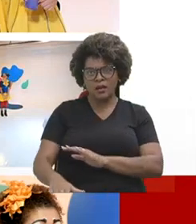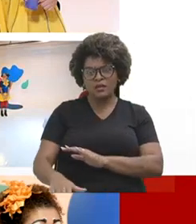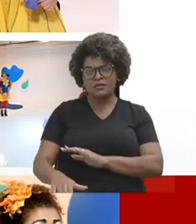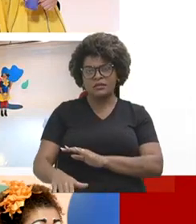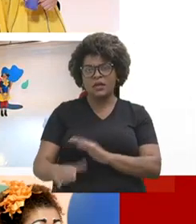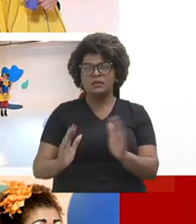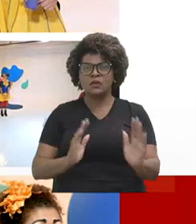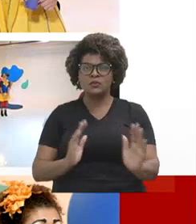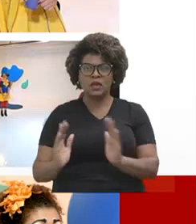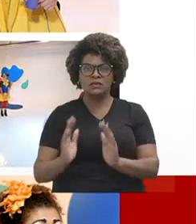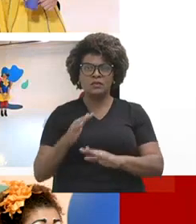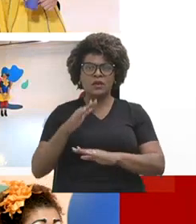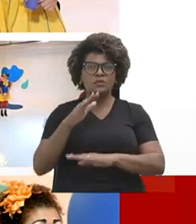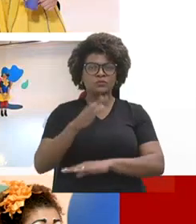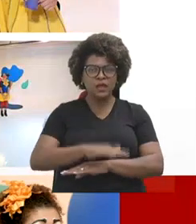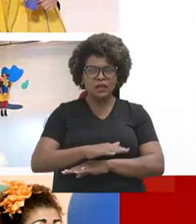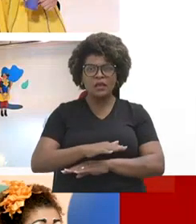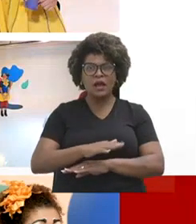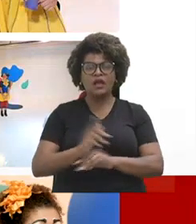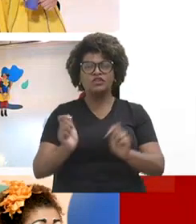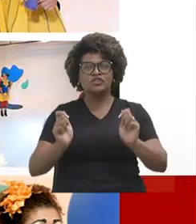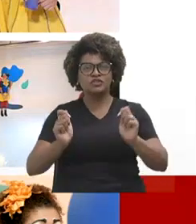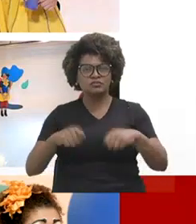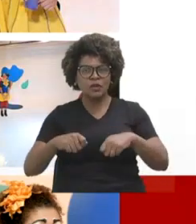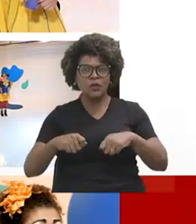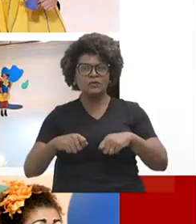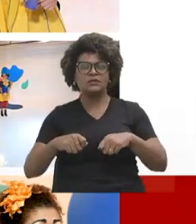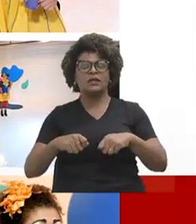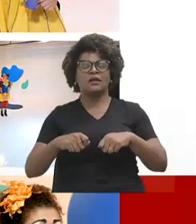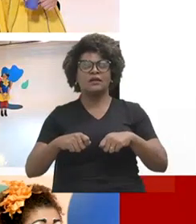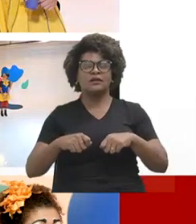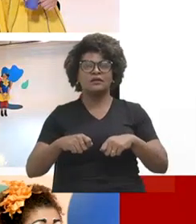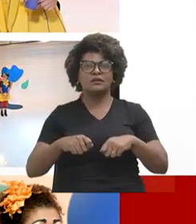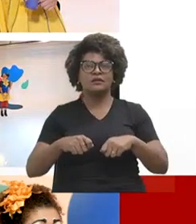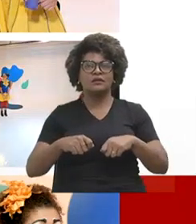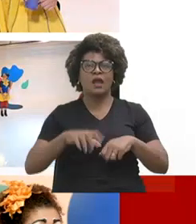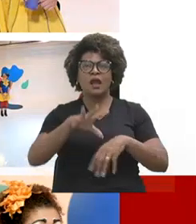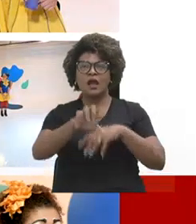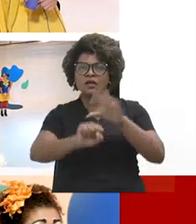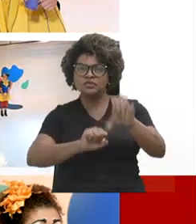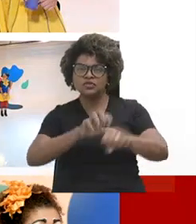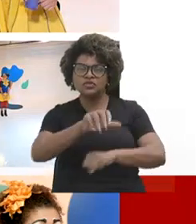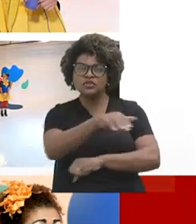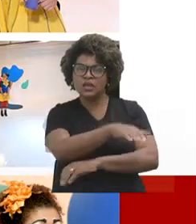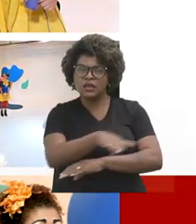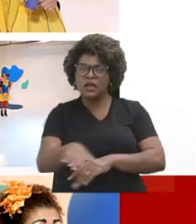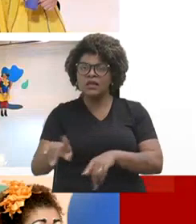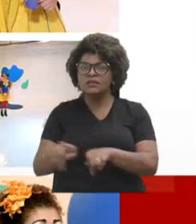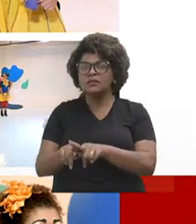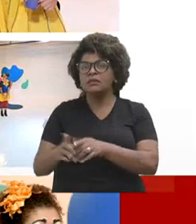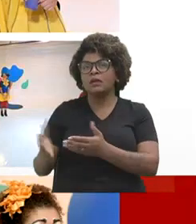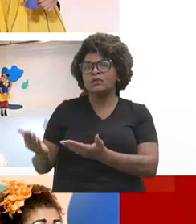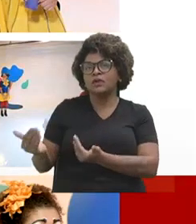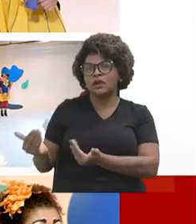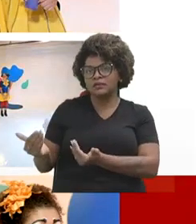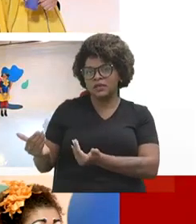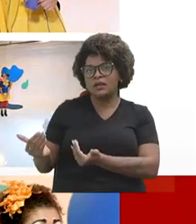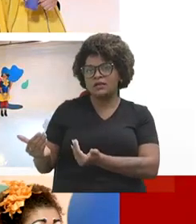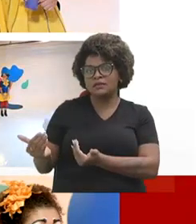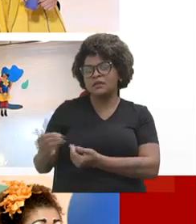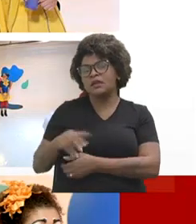tarde, gente espera poder atingir essa turma, as crianças e os adolescentes, que, como você mesmo